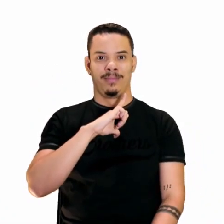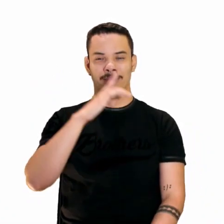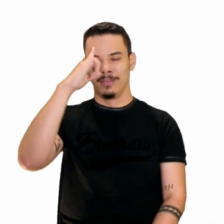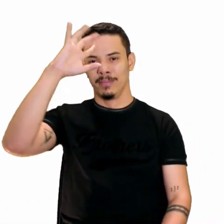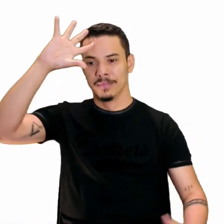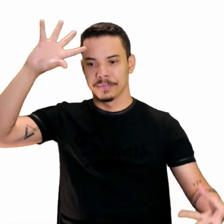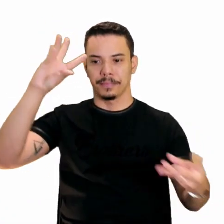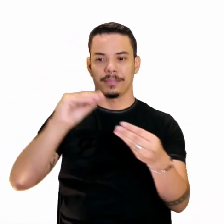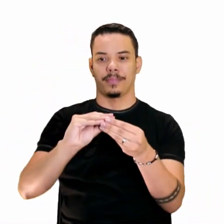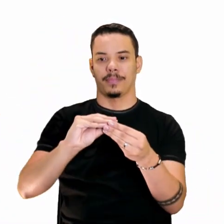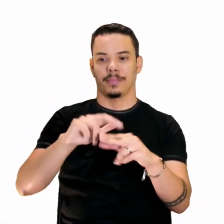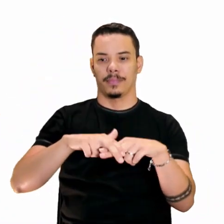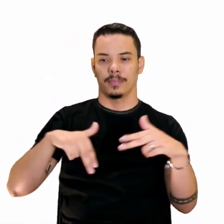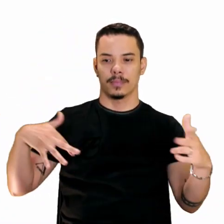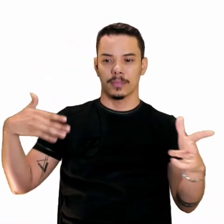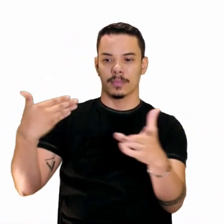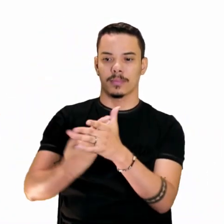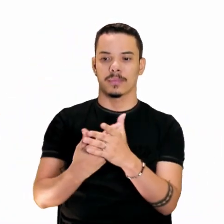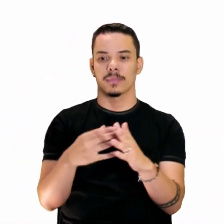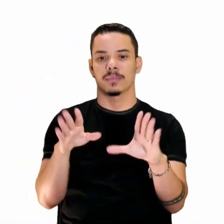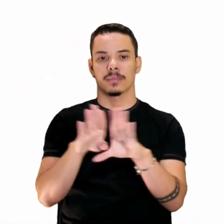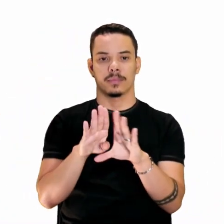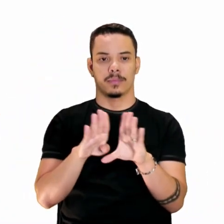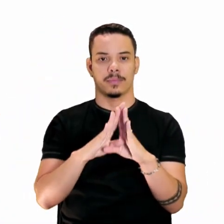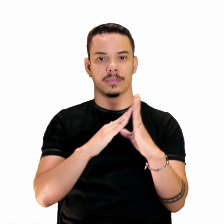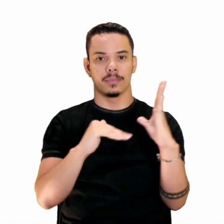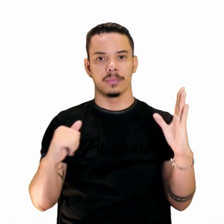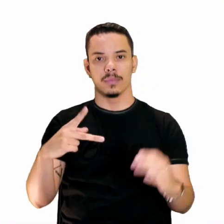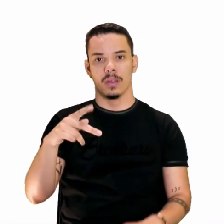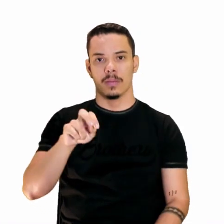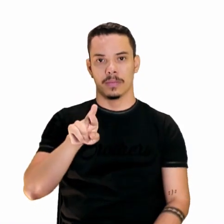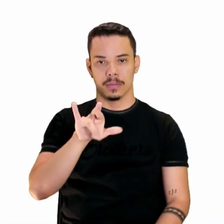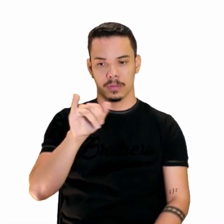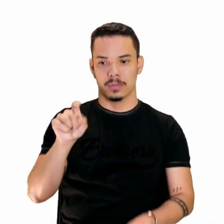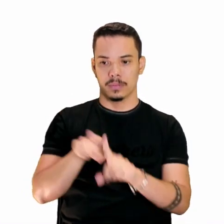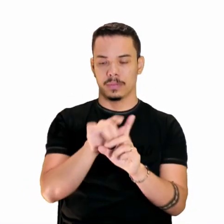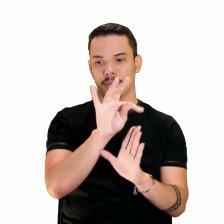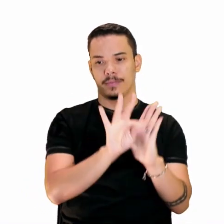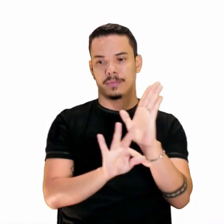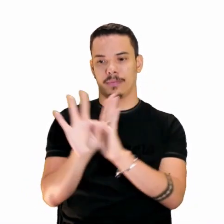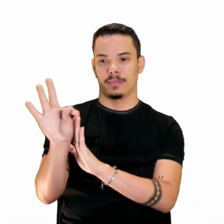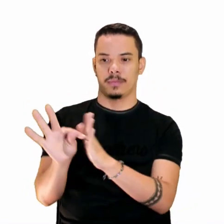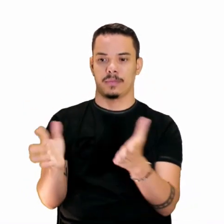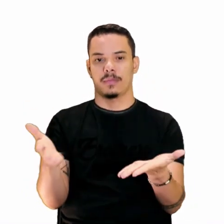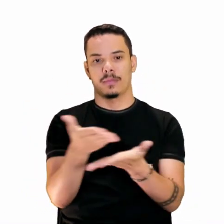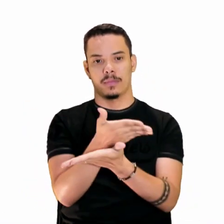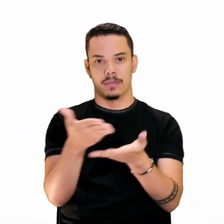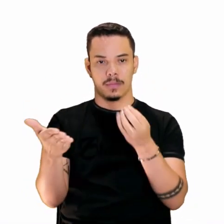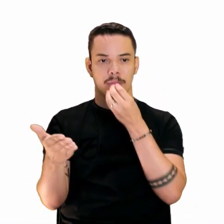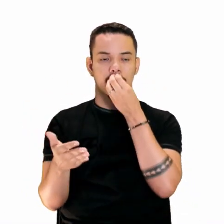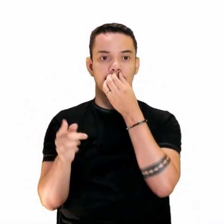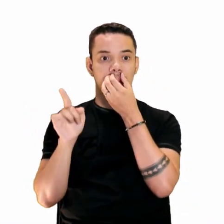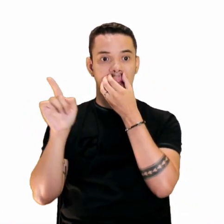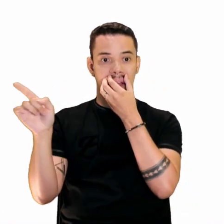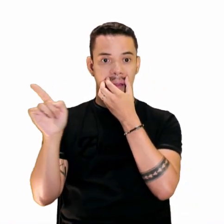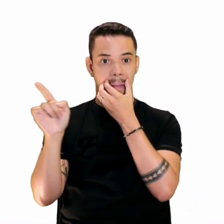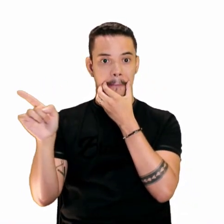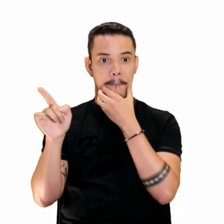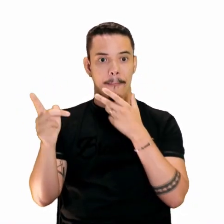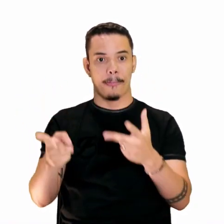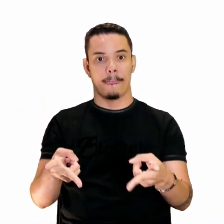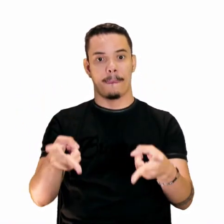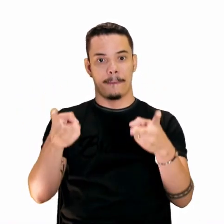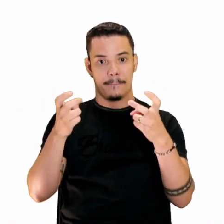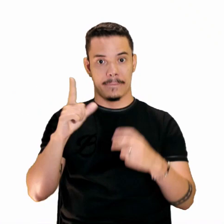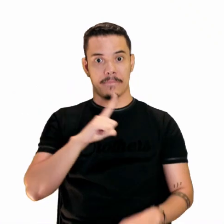assim, é o processo da paródia. A intertextualidade por meio da E essa paródia, percebe-se que tem o quê?